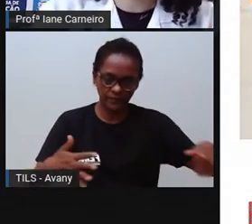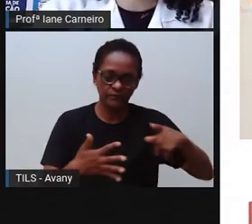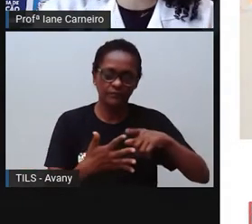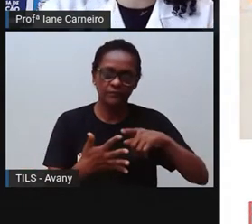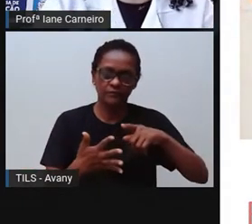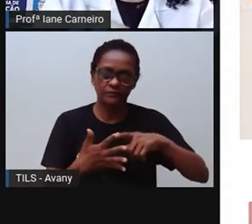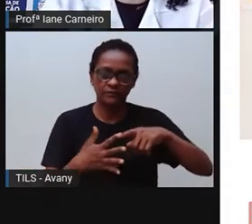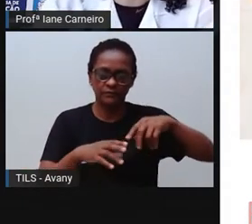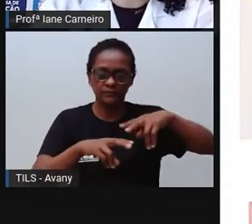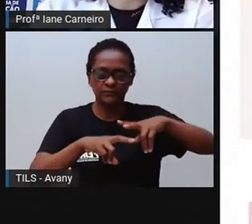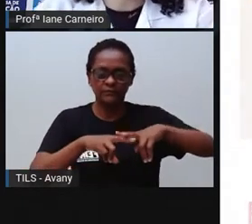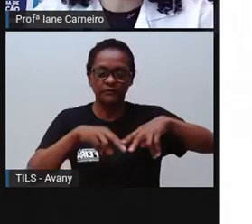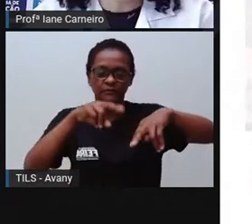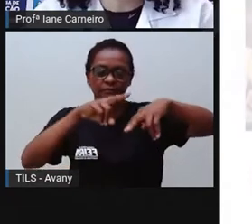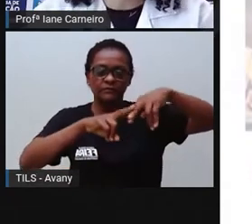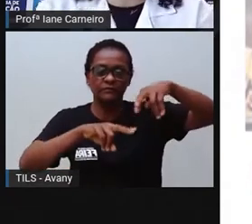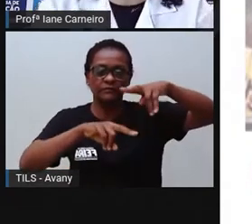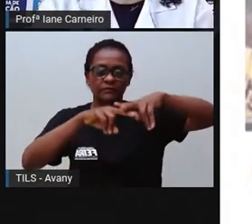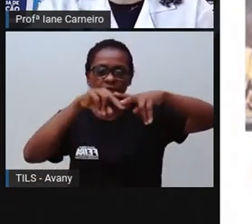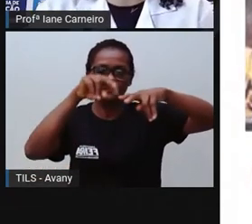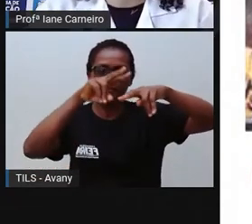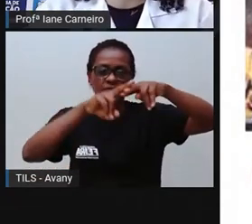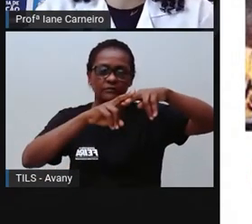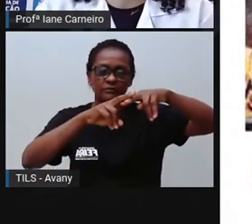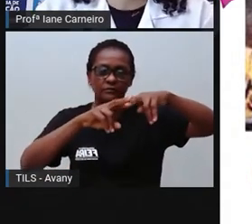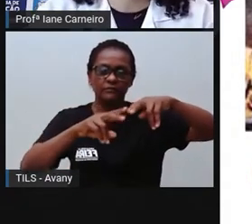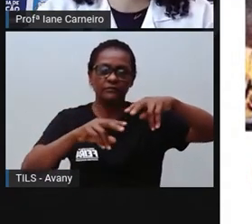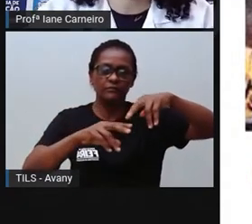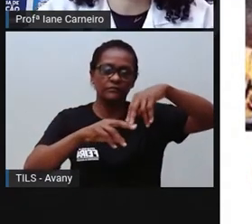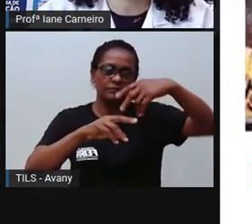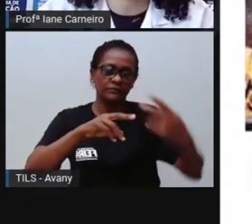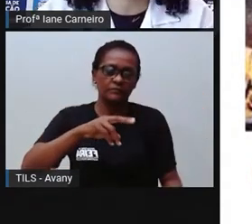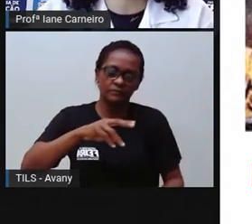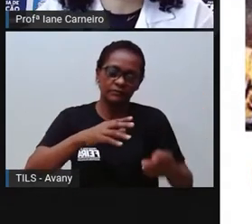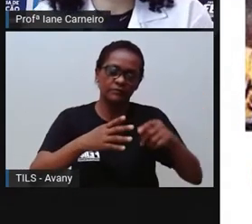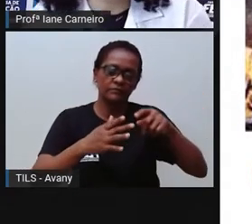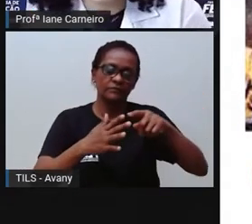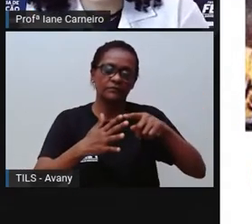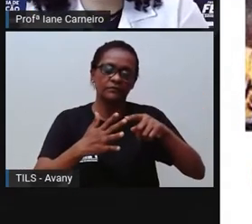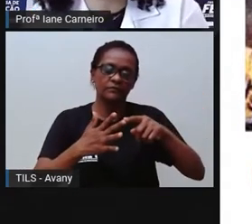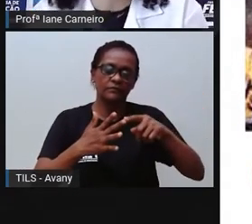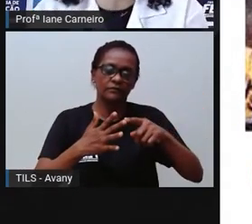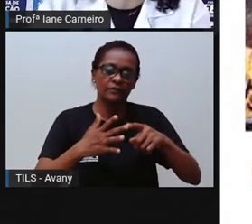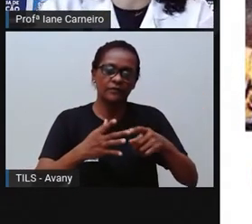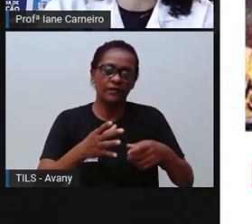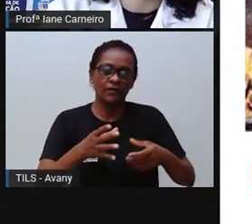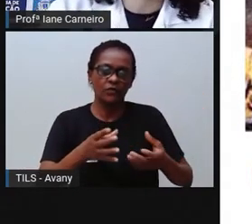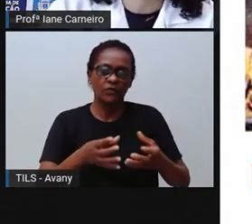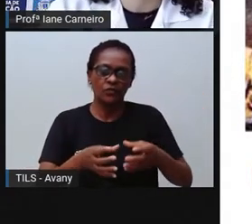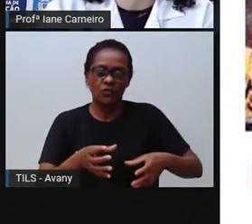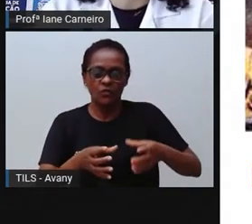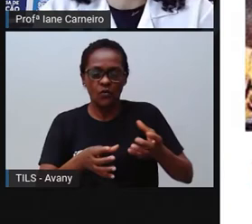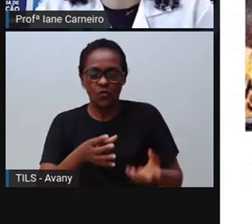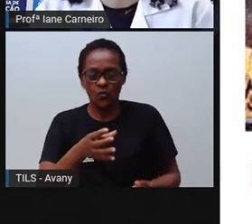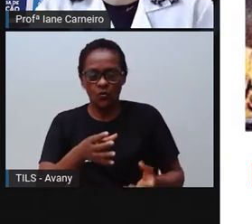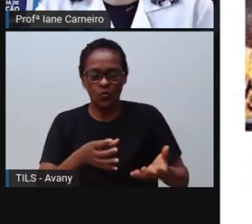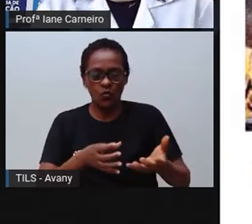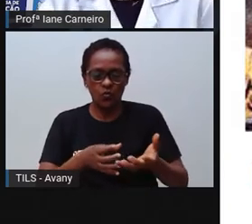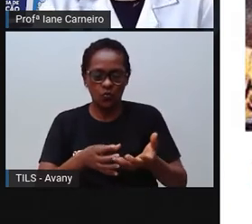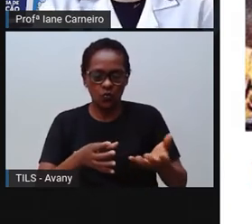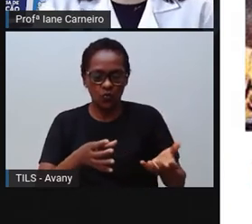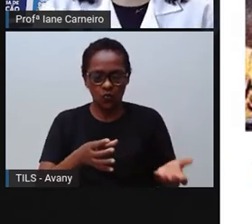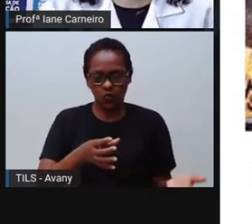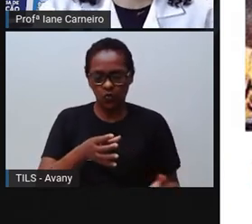bacanas, né? A gente tem que evitar isso em nossa casa. E também, ó, encostar em panela quente, no forno, no forno,